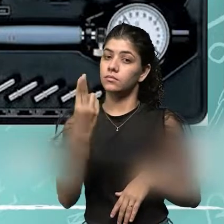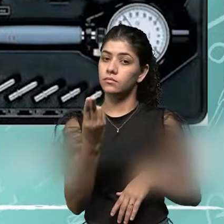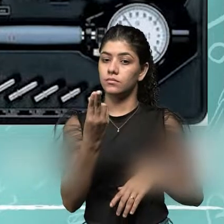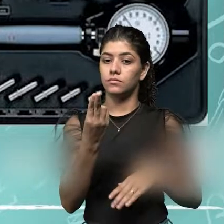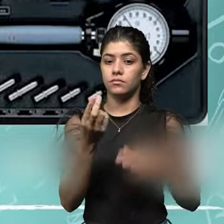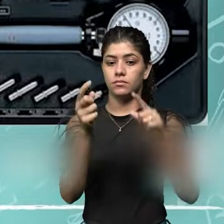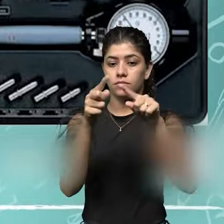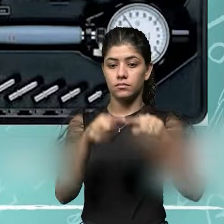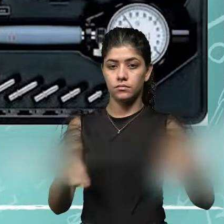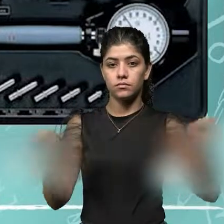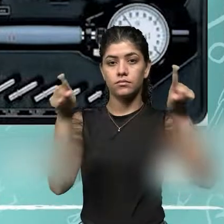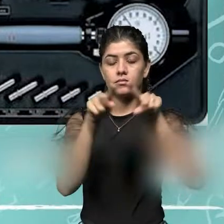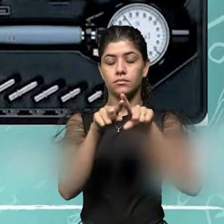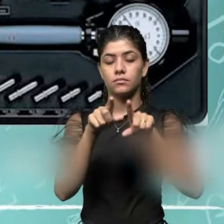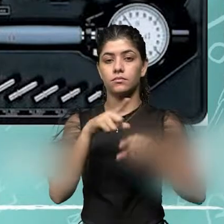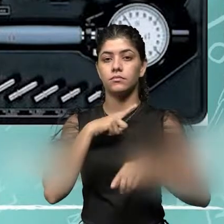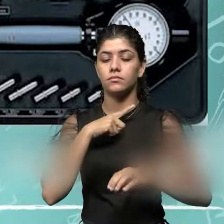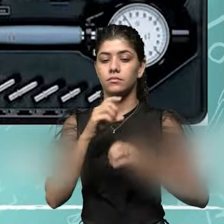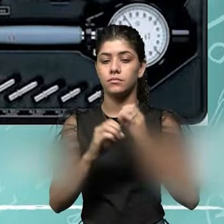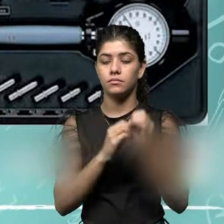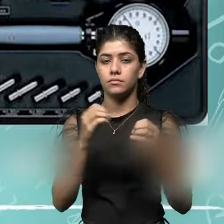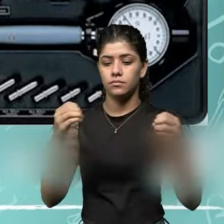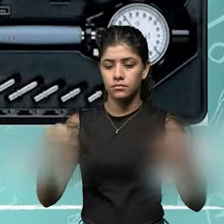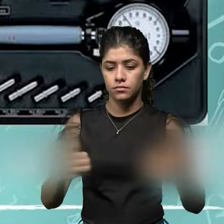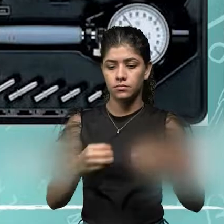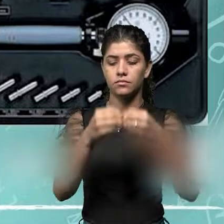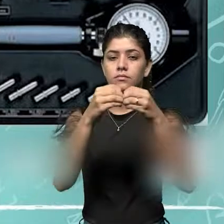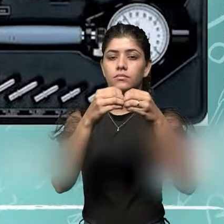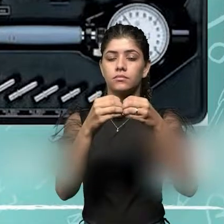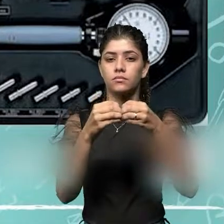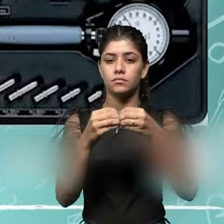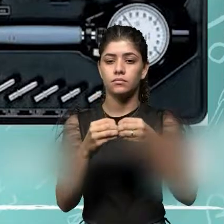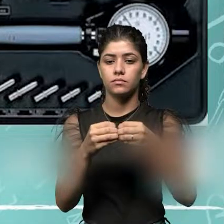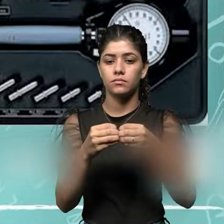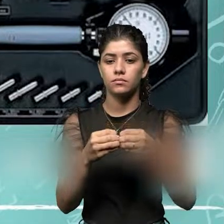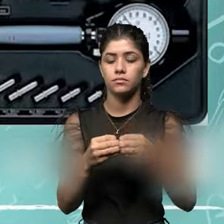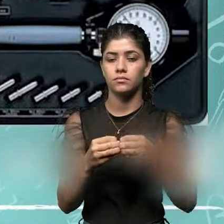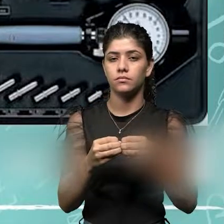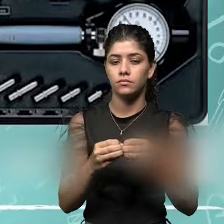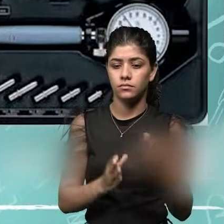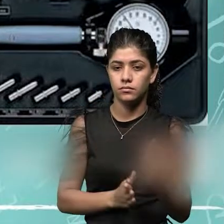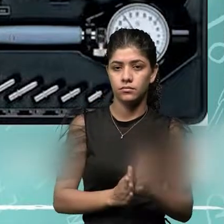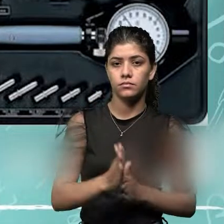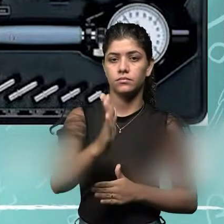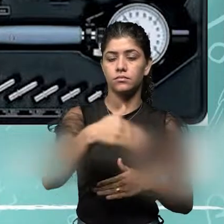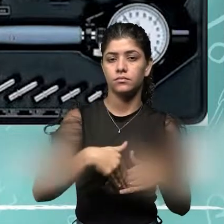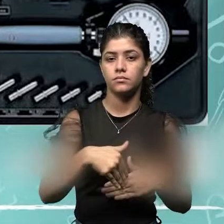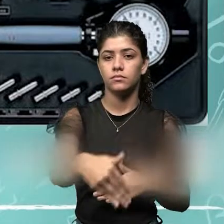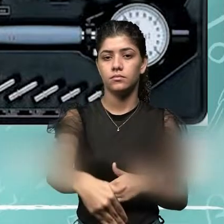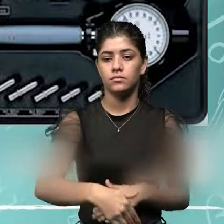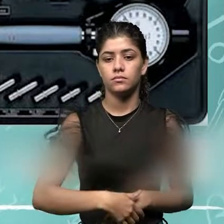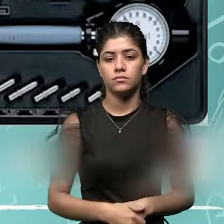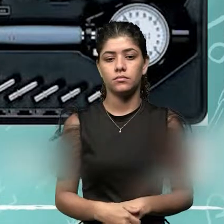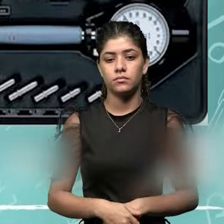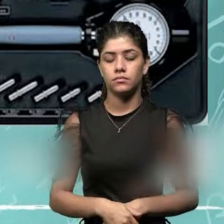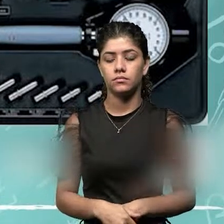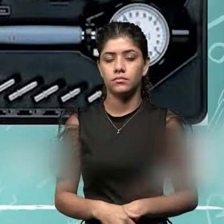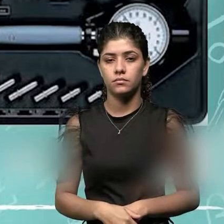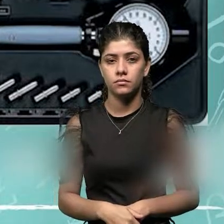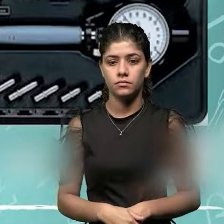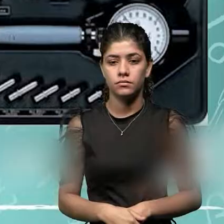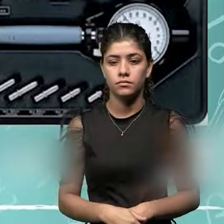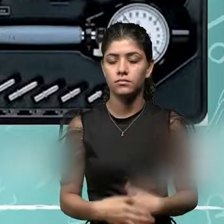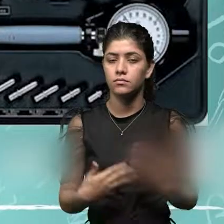arcos, quando eles se unem formando uma linha contínua sem quinas ou ângulos.